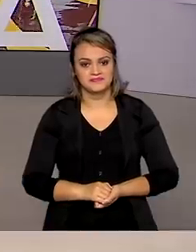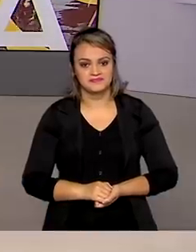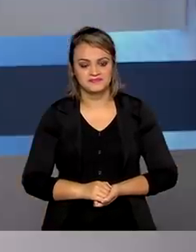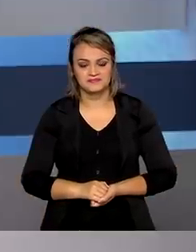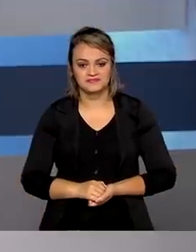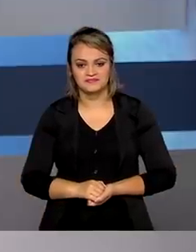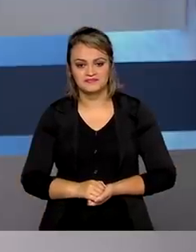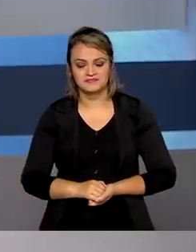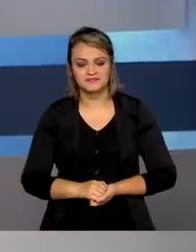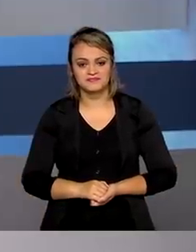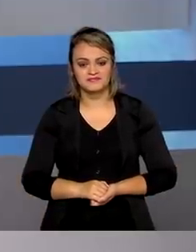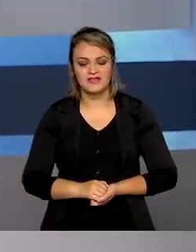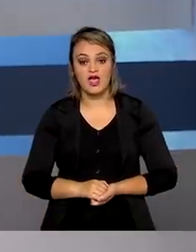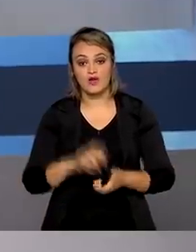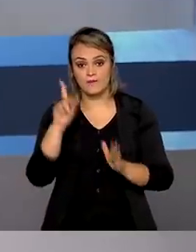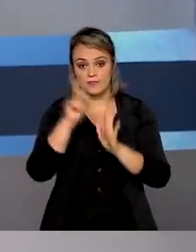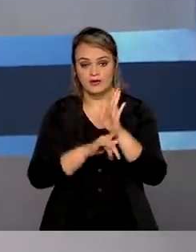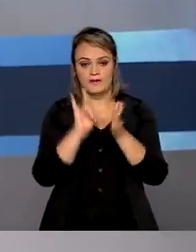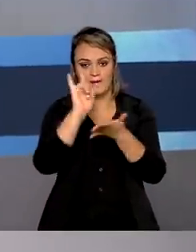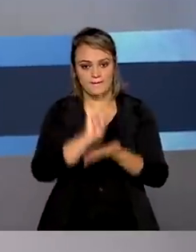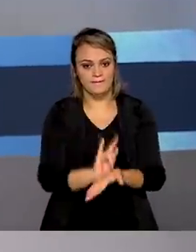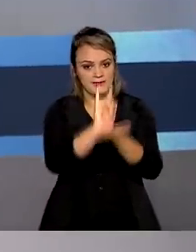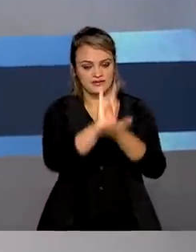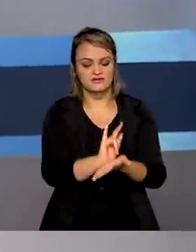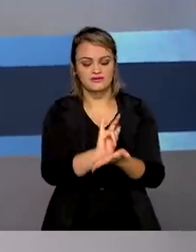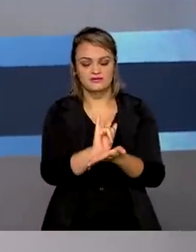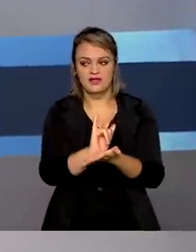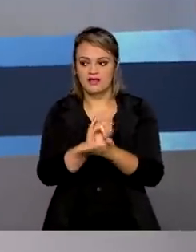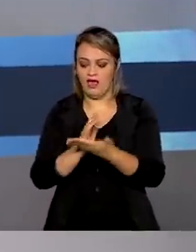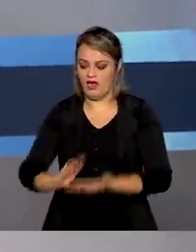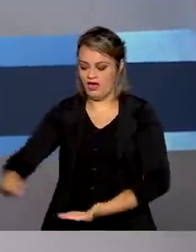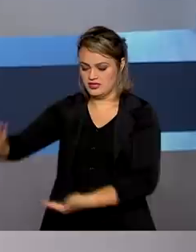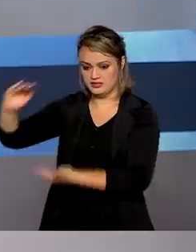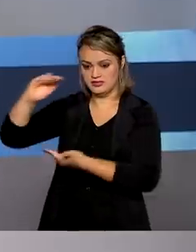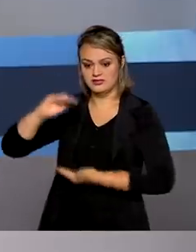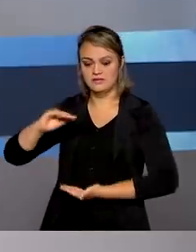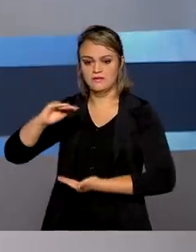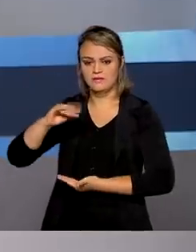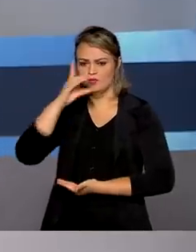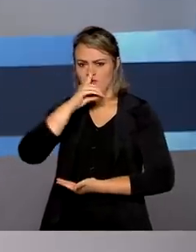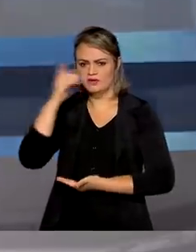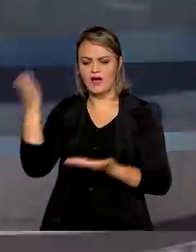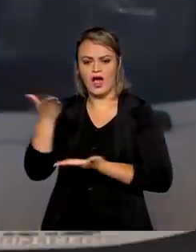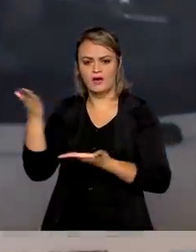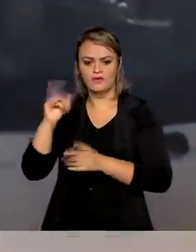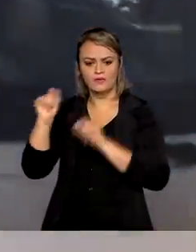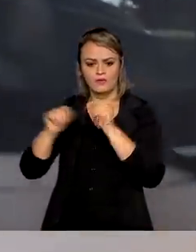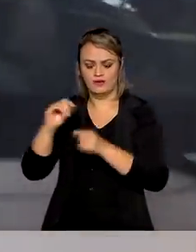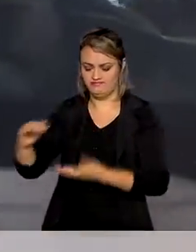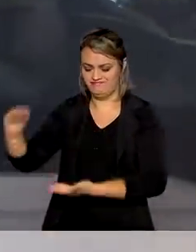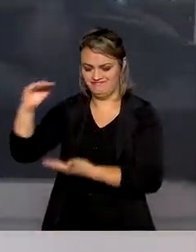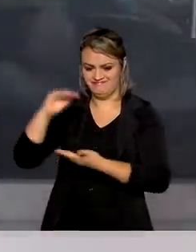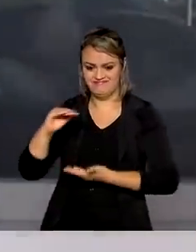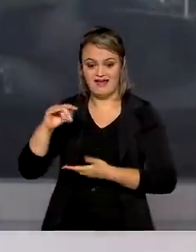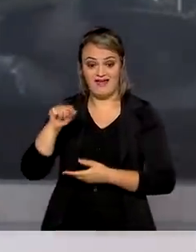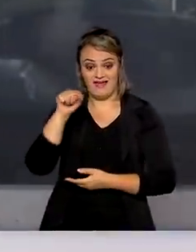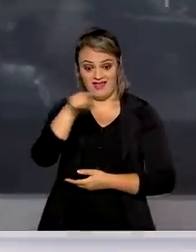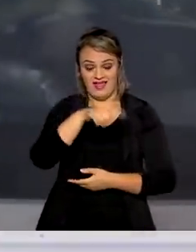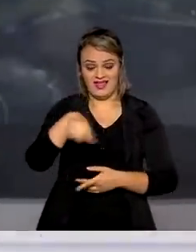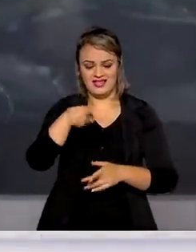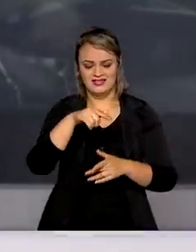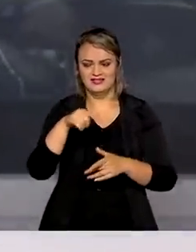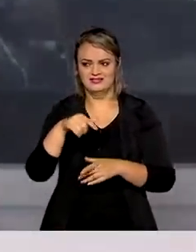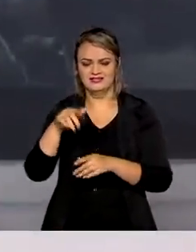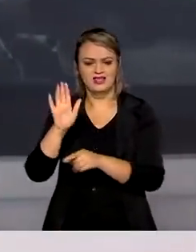O programa Pátria Voluntária recebeu mais um reforço neste domingo. Representantes de produtores